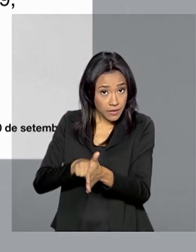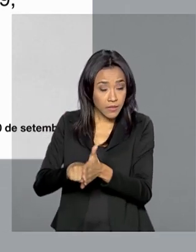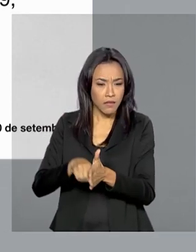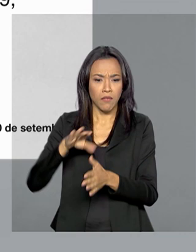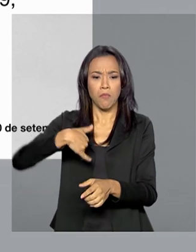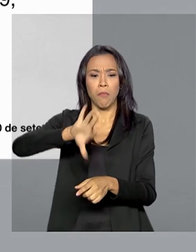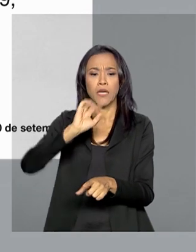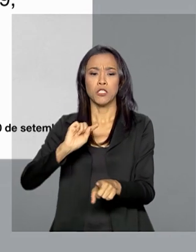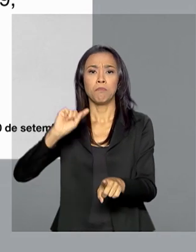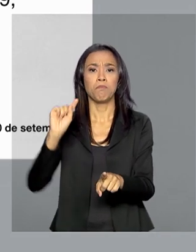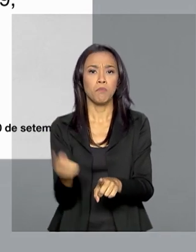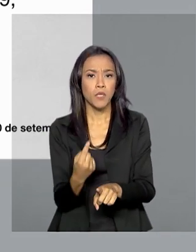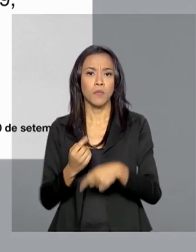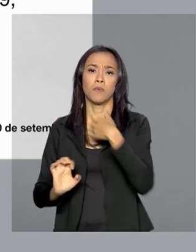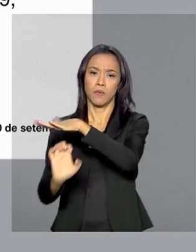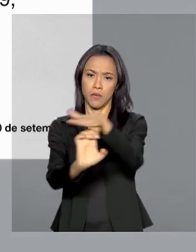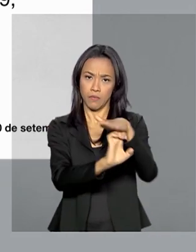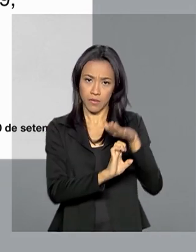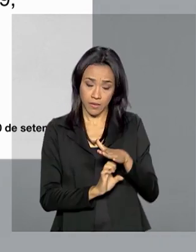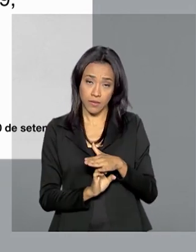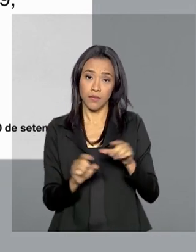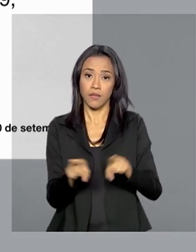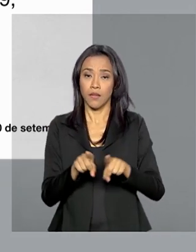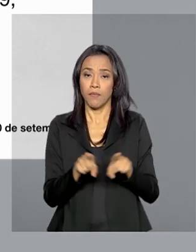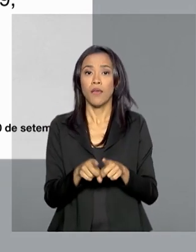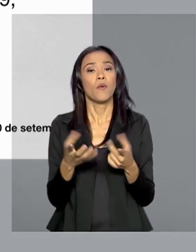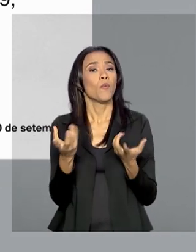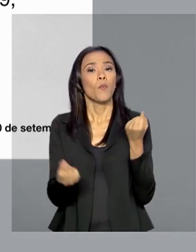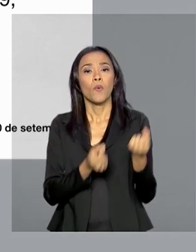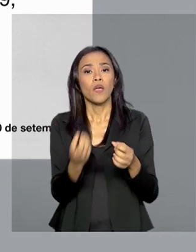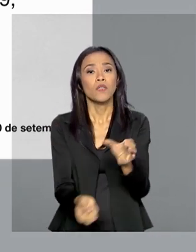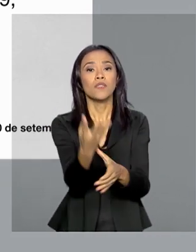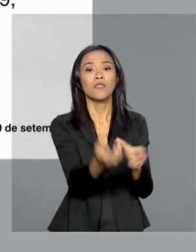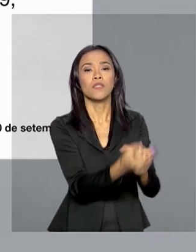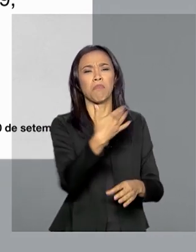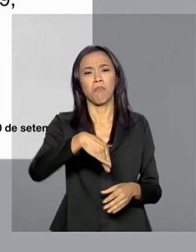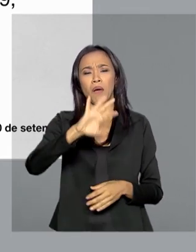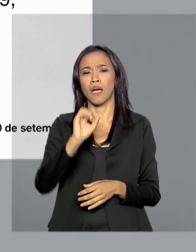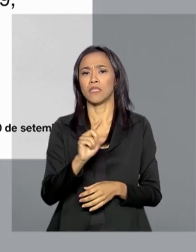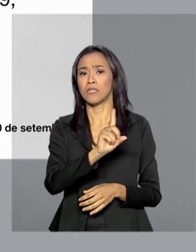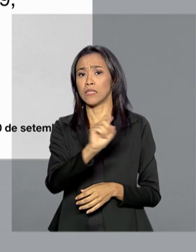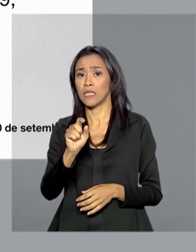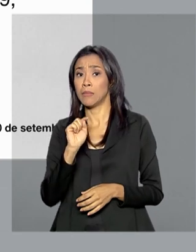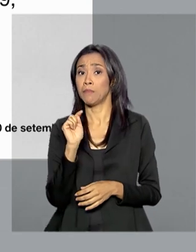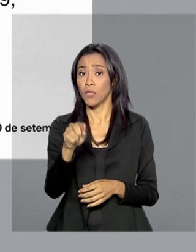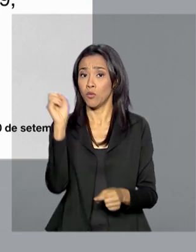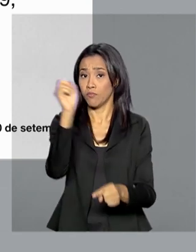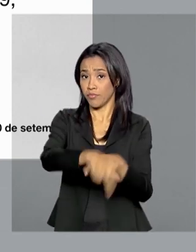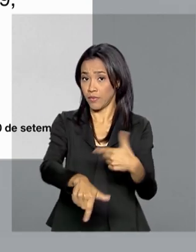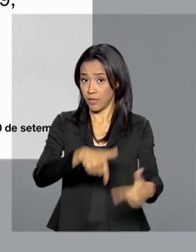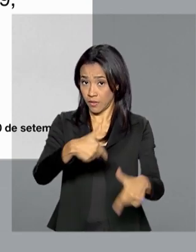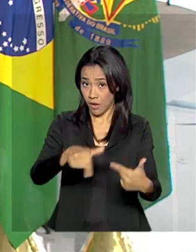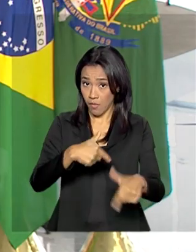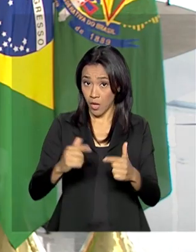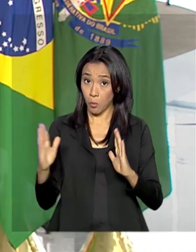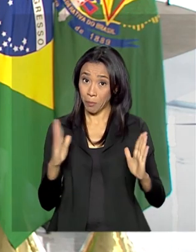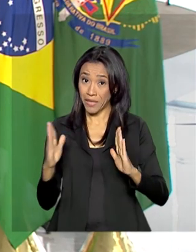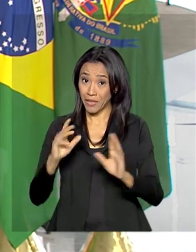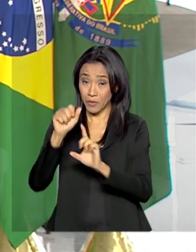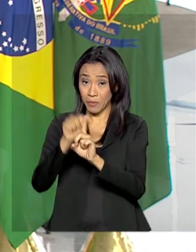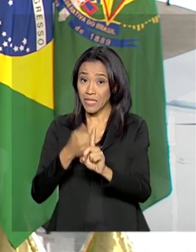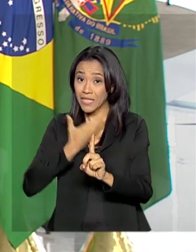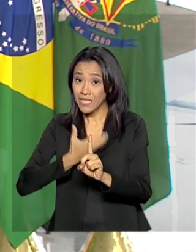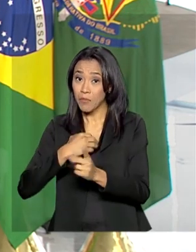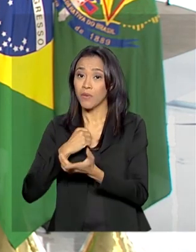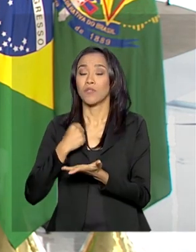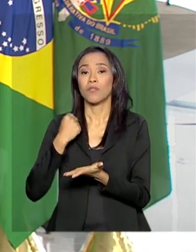de mil empresários e também prevê a geração de mais de 100 mil empregos temporários neste Natal. No post,